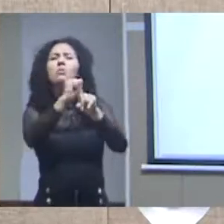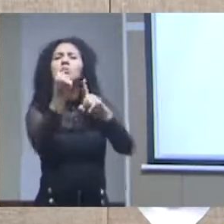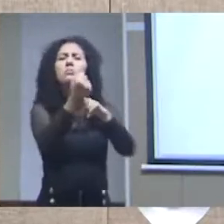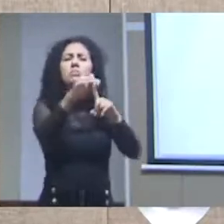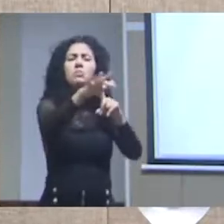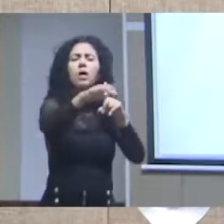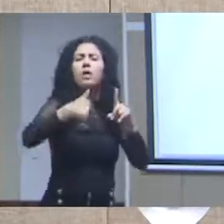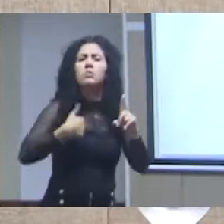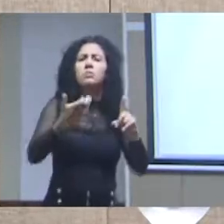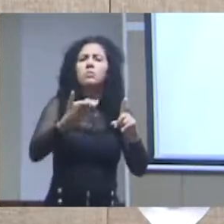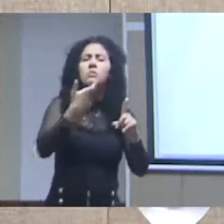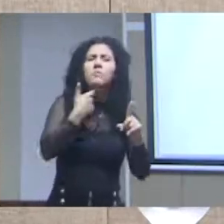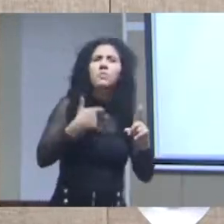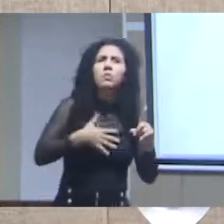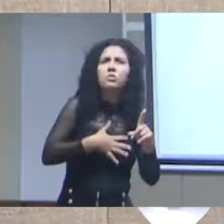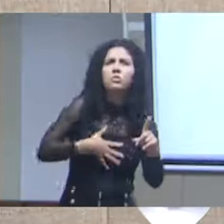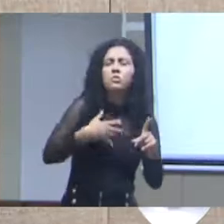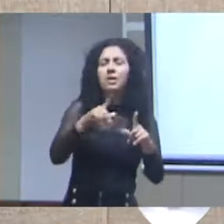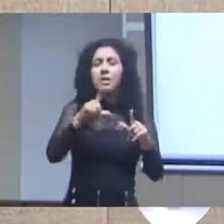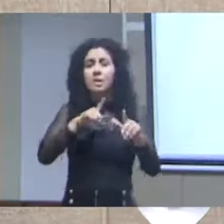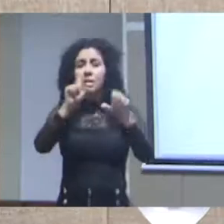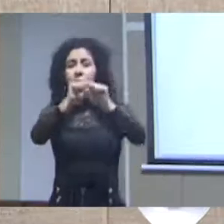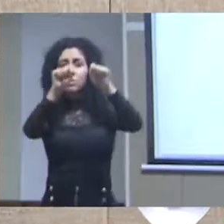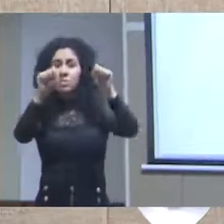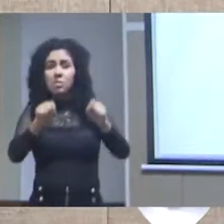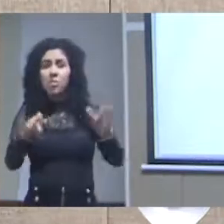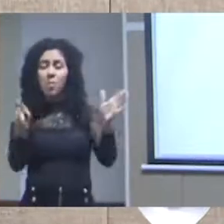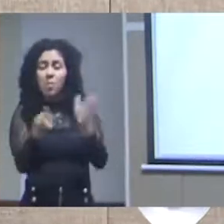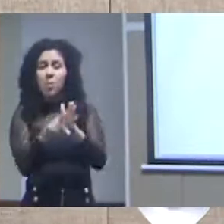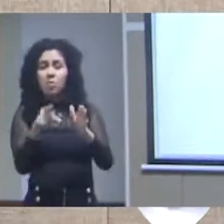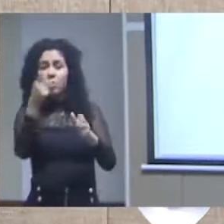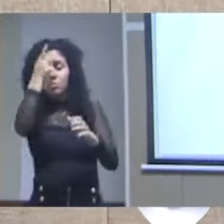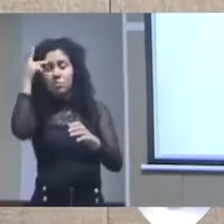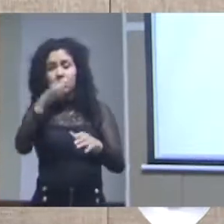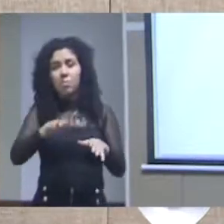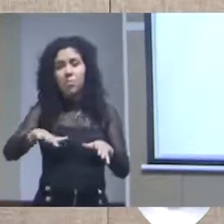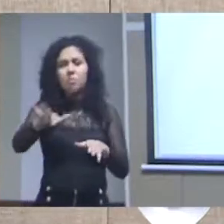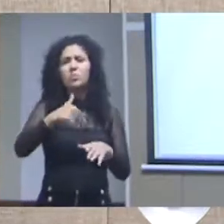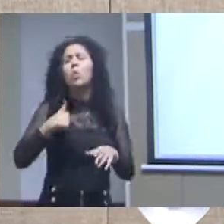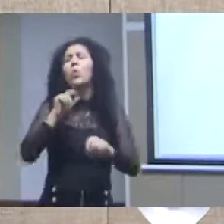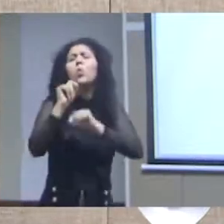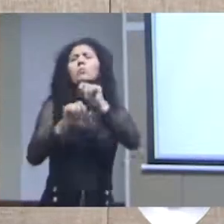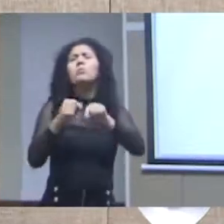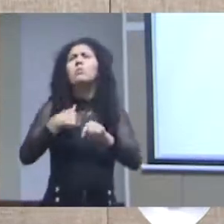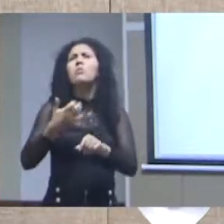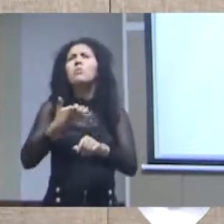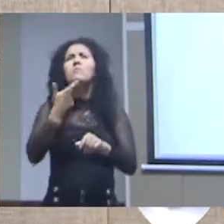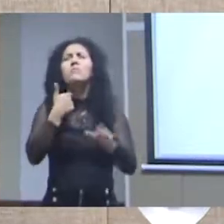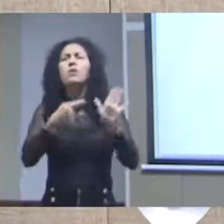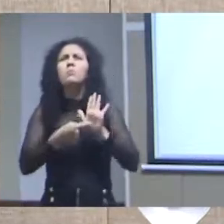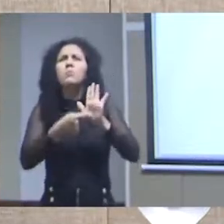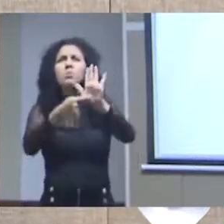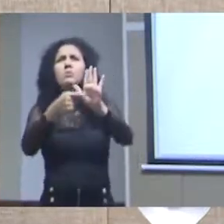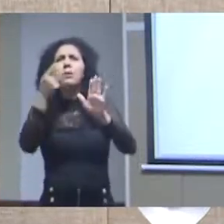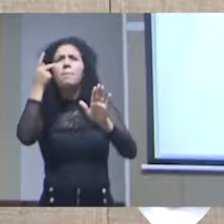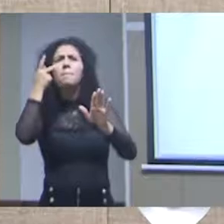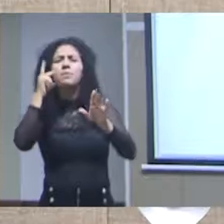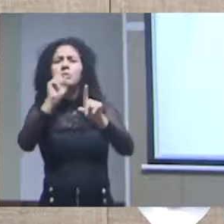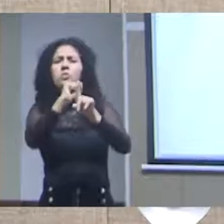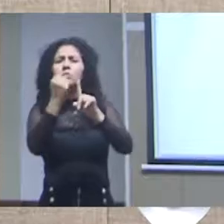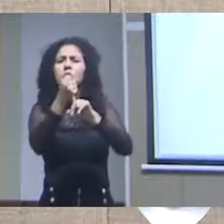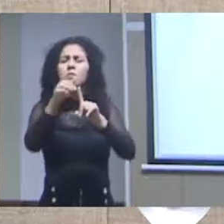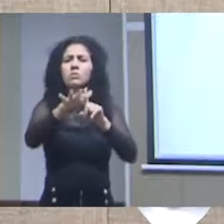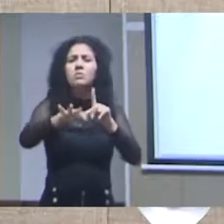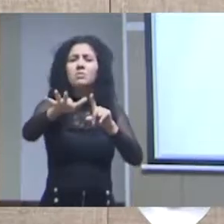em alguns casos tem você tem sistemas e pessoas no IPEA em outros lugares pensando o que eu gostaria de mostrar para a sociedade aqui mas quando você tem poucos